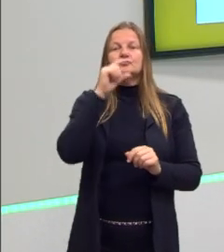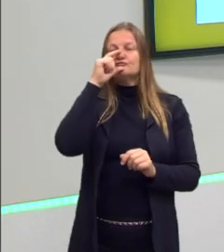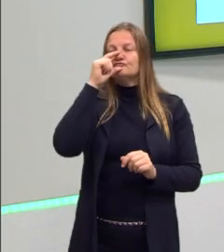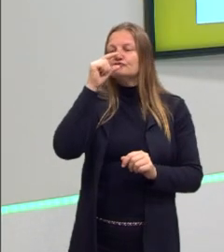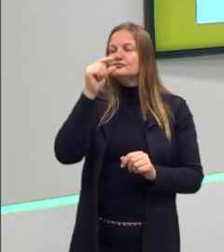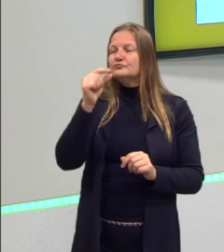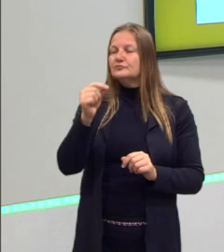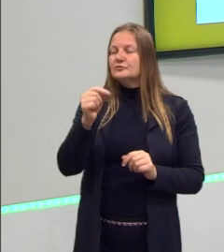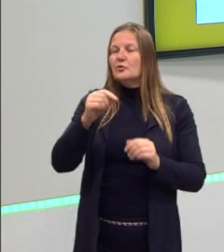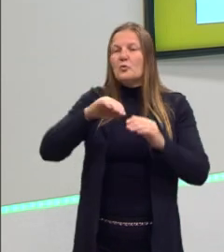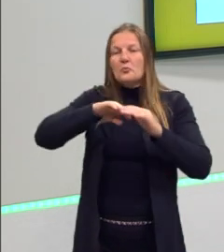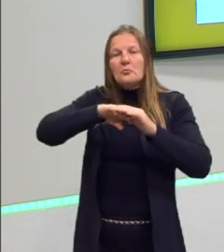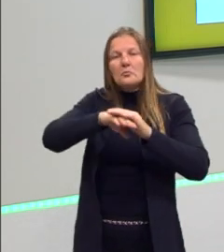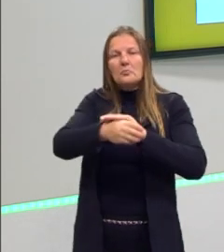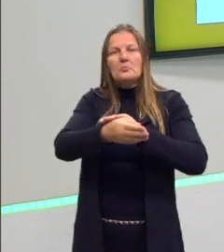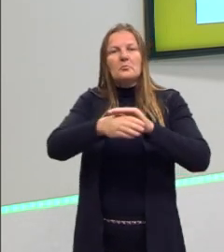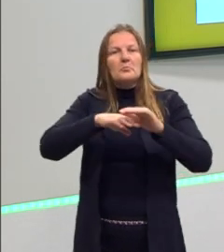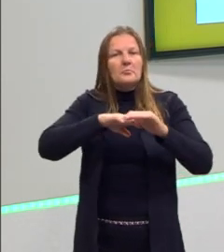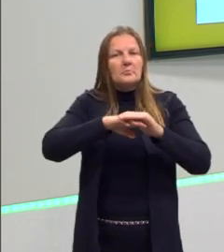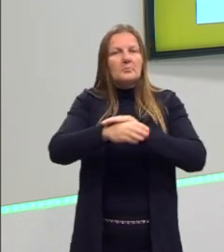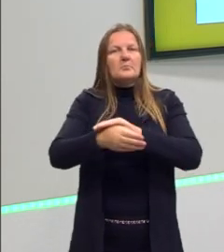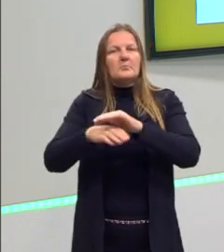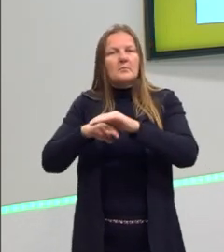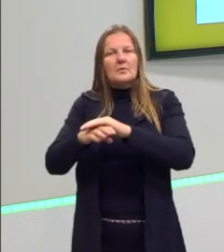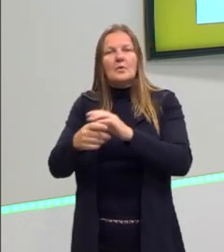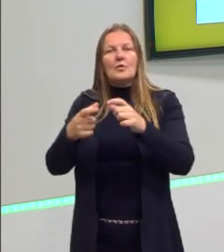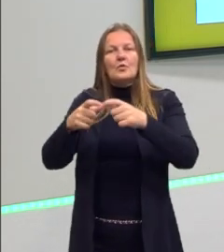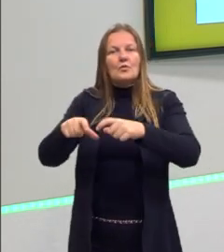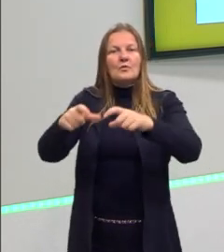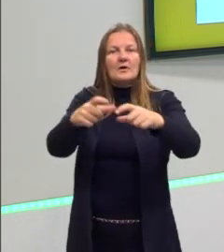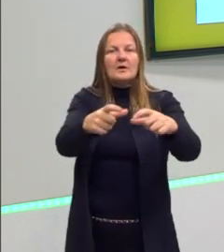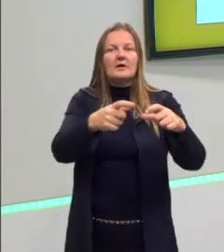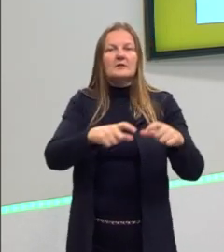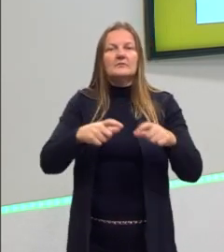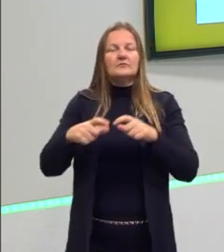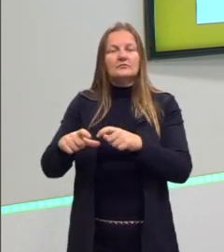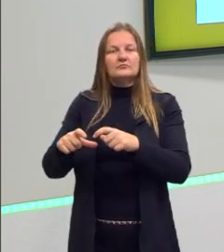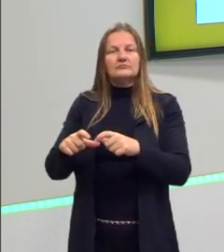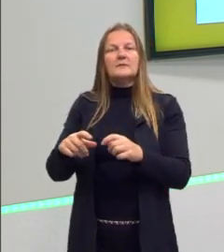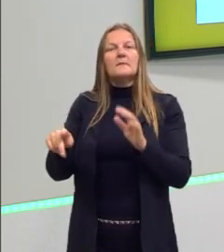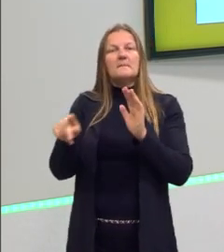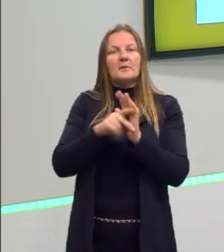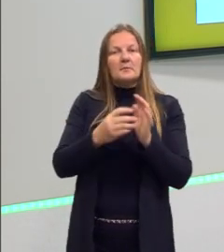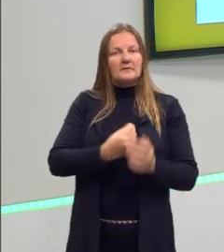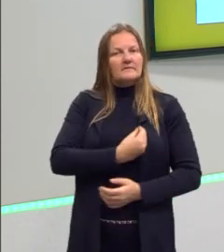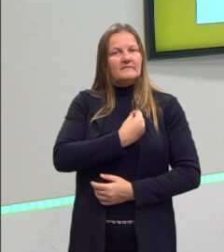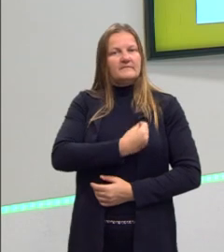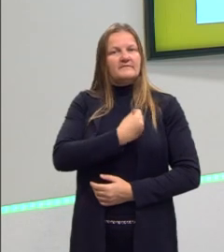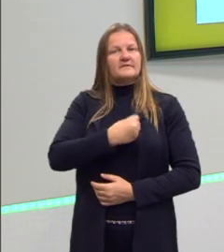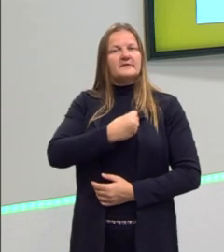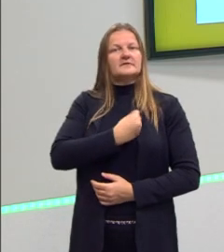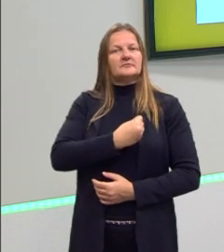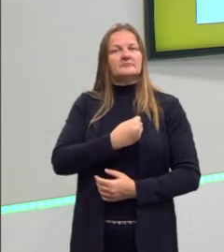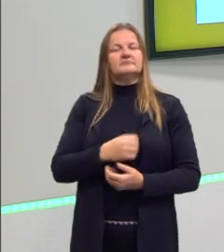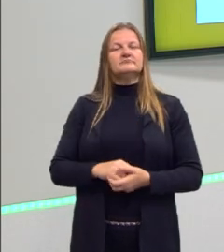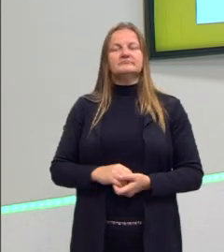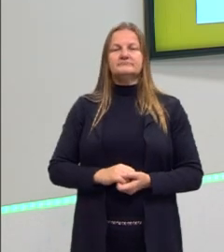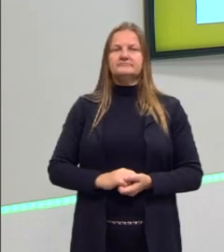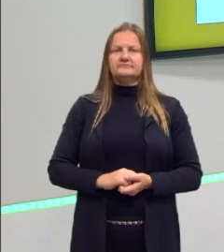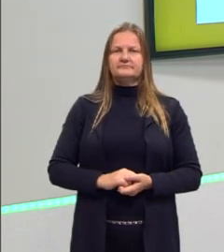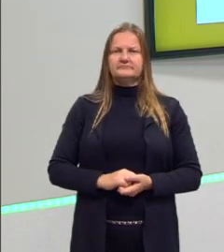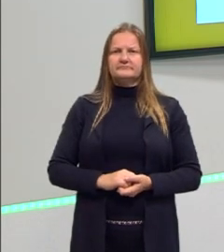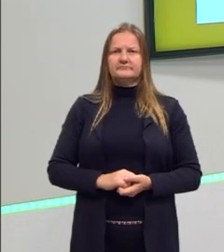adaptados para aquele determinado alimento tinham sucesso naquela ilha e tinham maior frequência.